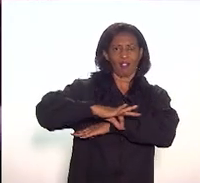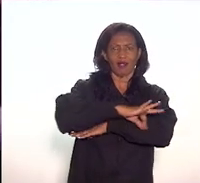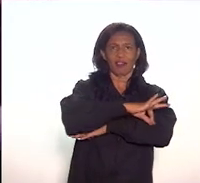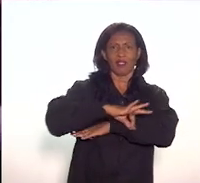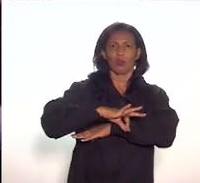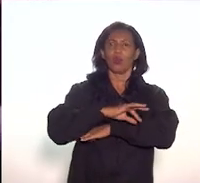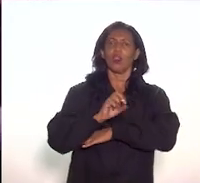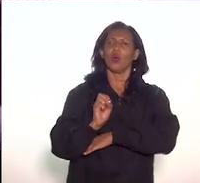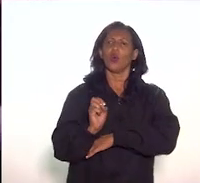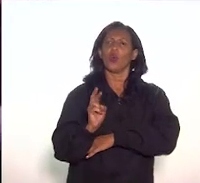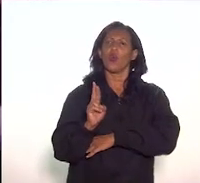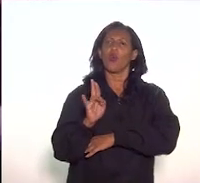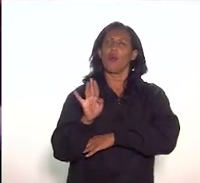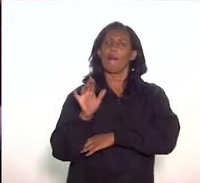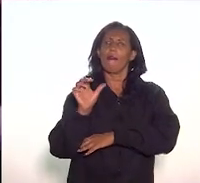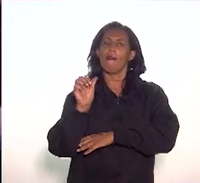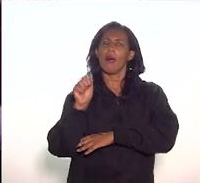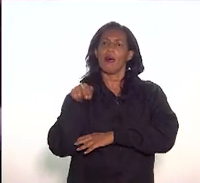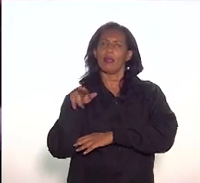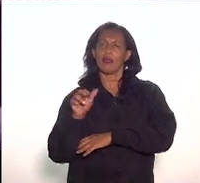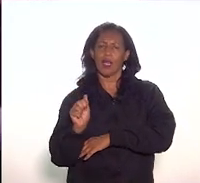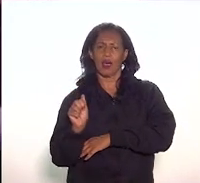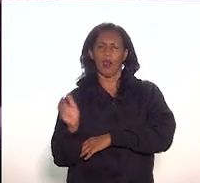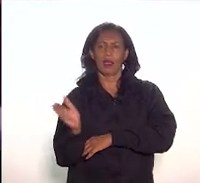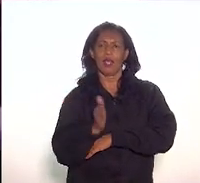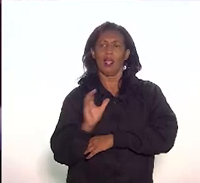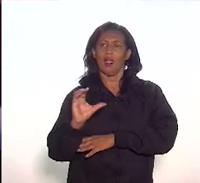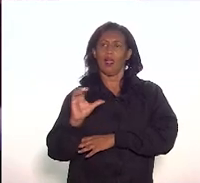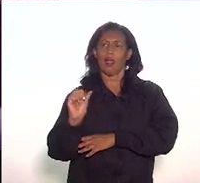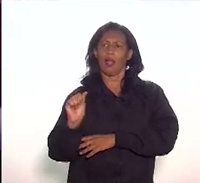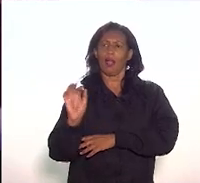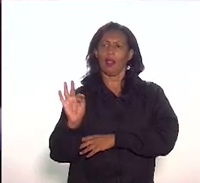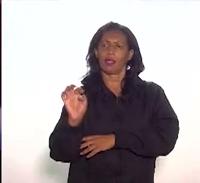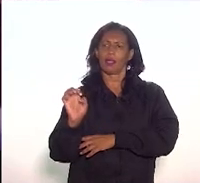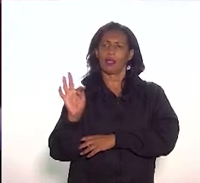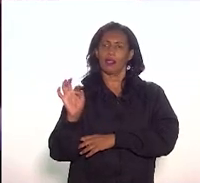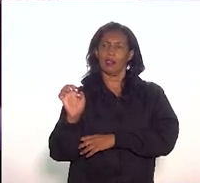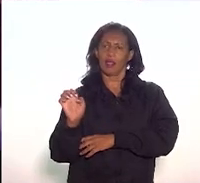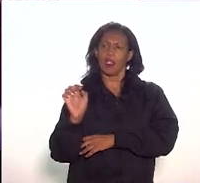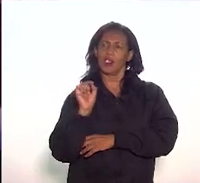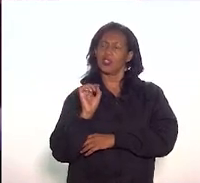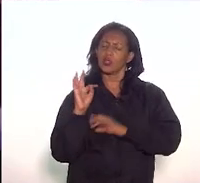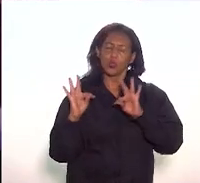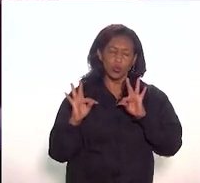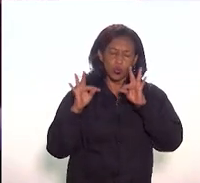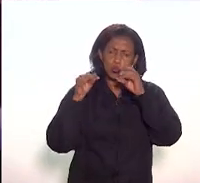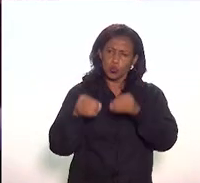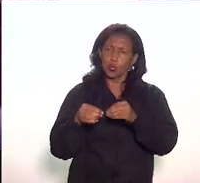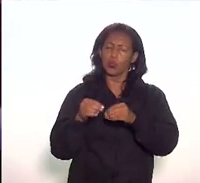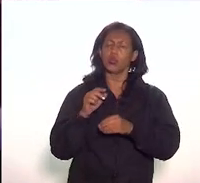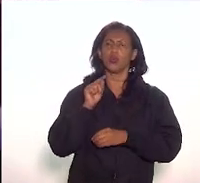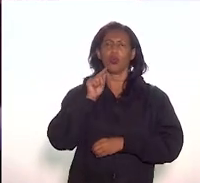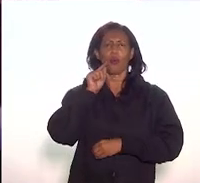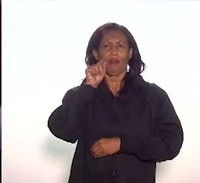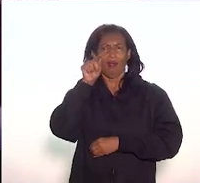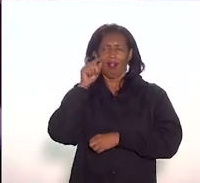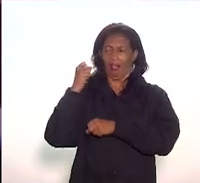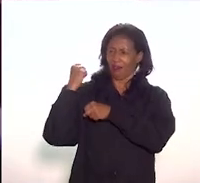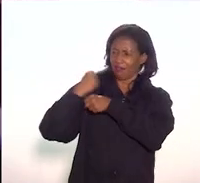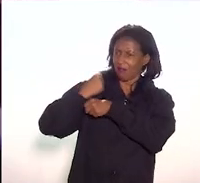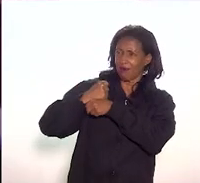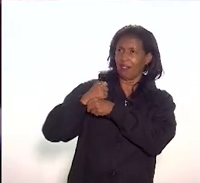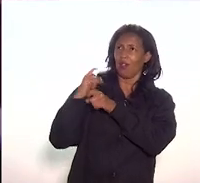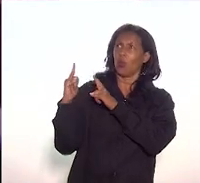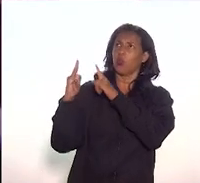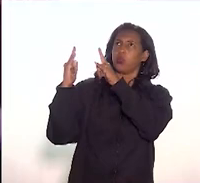Catete é a valorização, a valorização de tudo aquilo que lá está construído